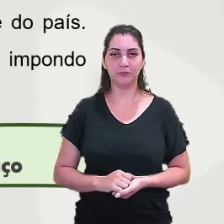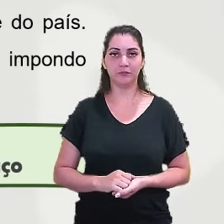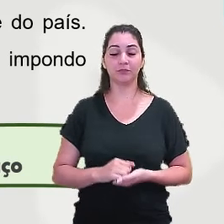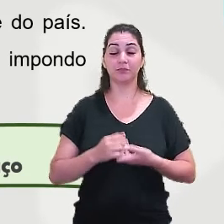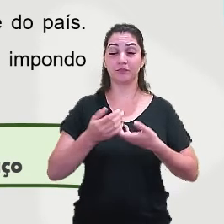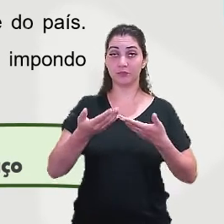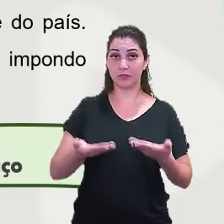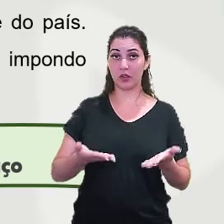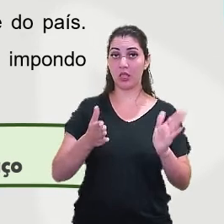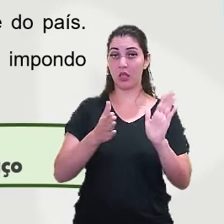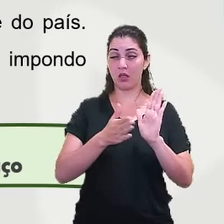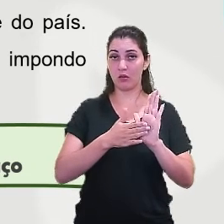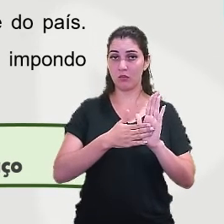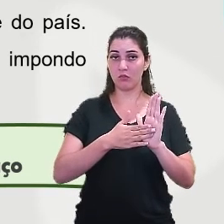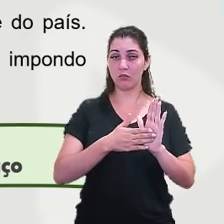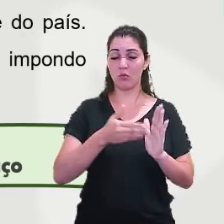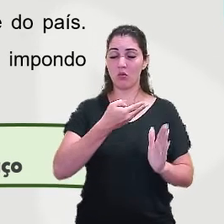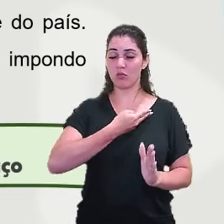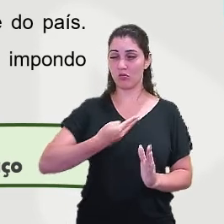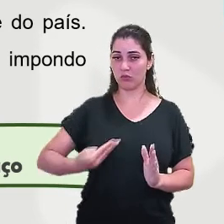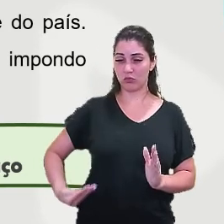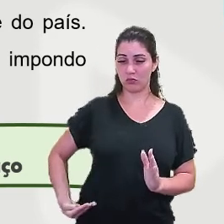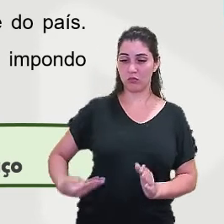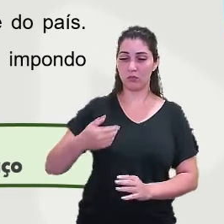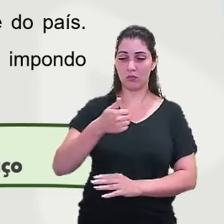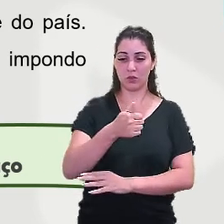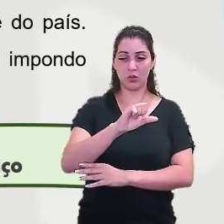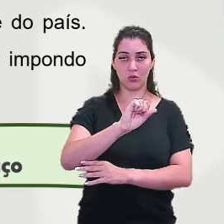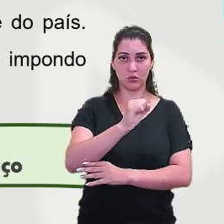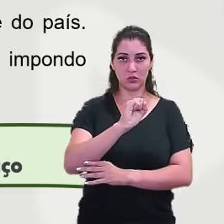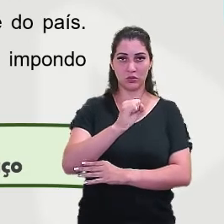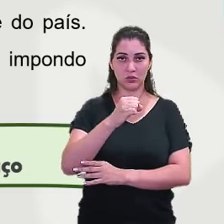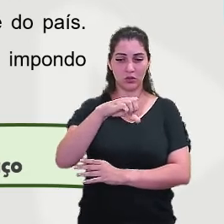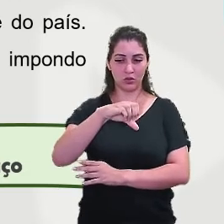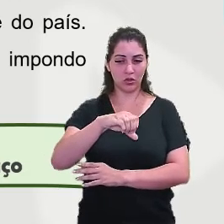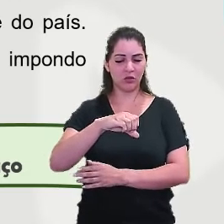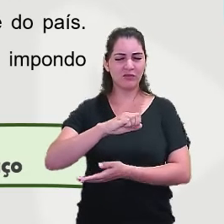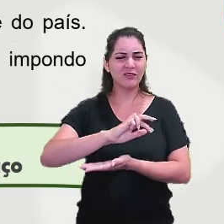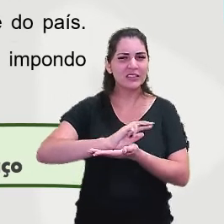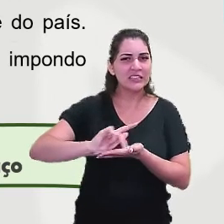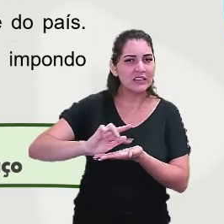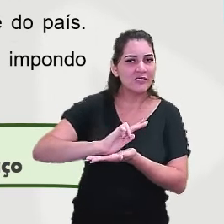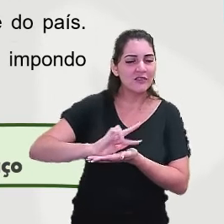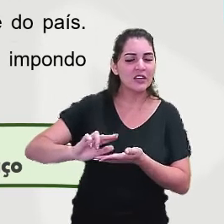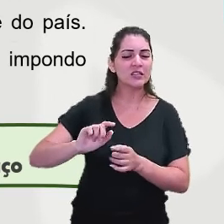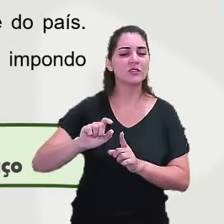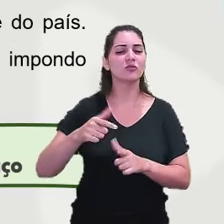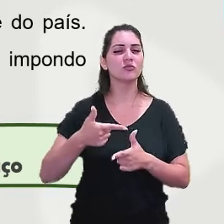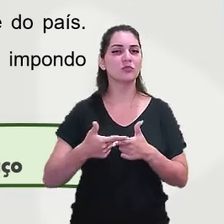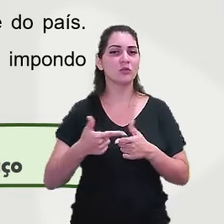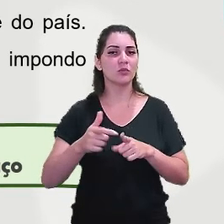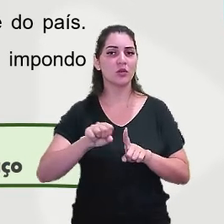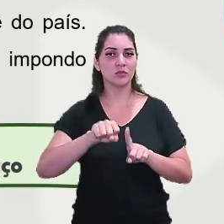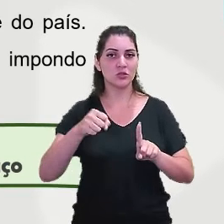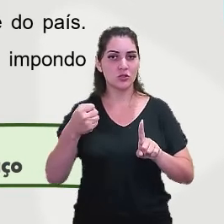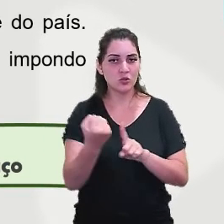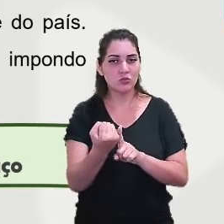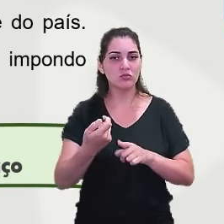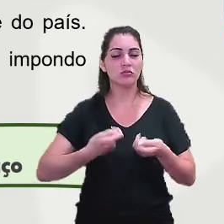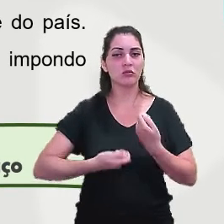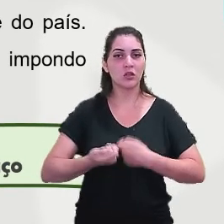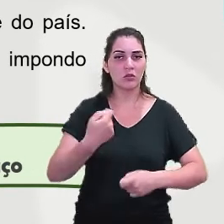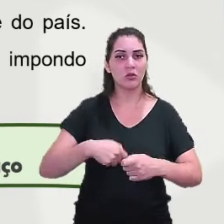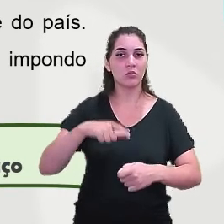Com a proclamação da república, em 1889, diversos problemas sociais e econômicos assolavam o país,